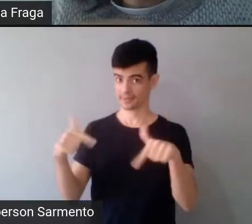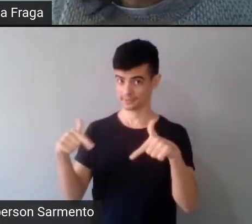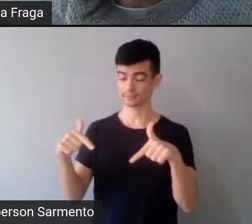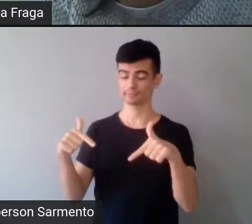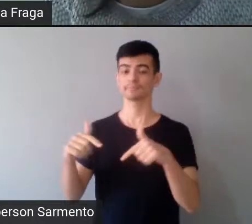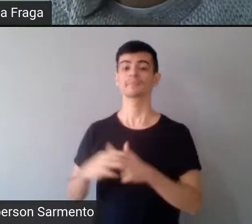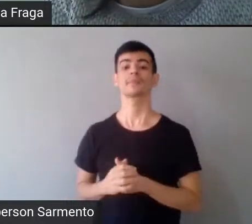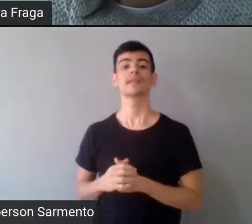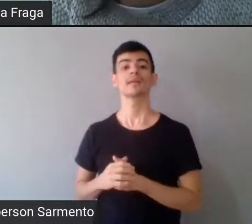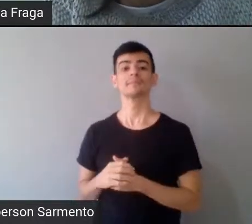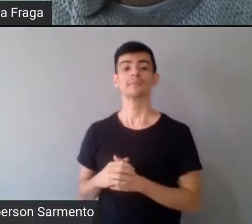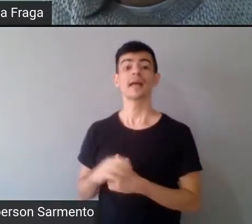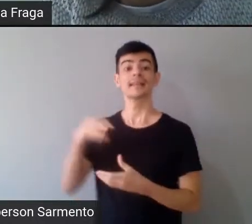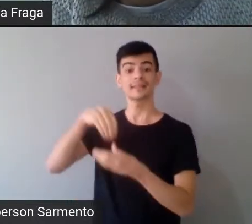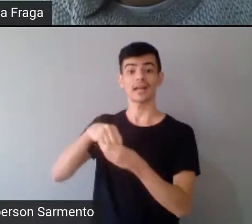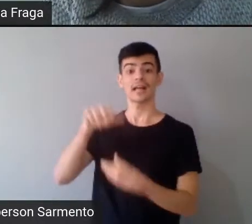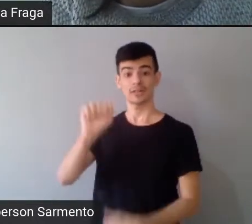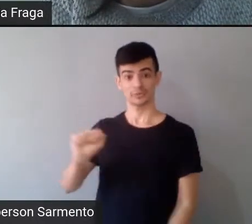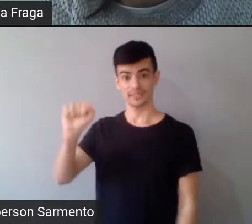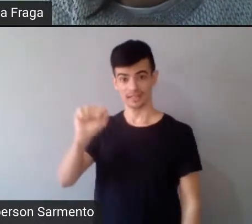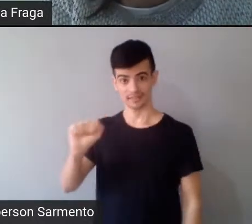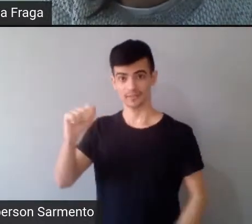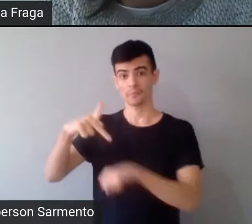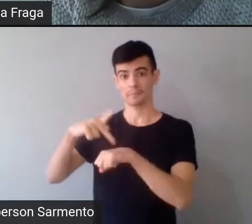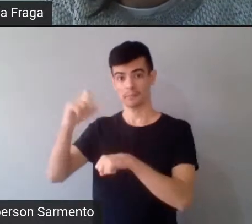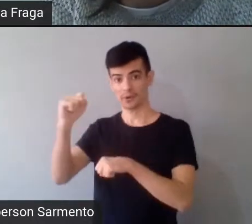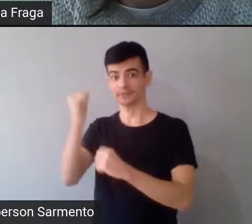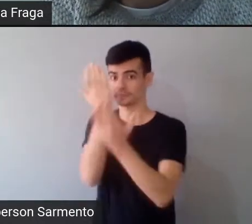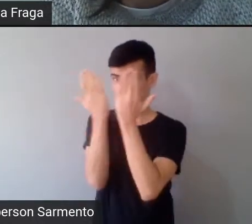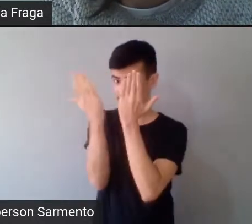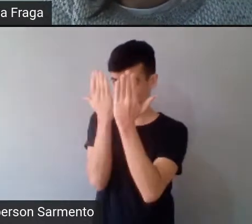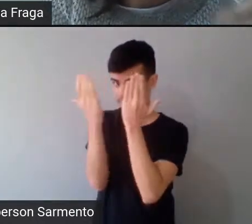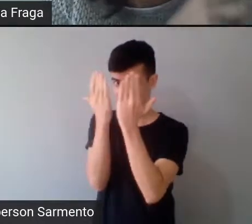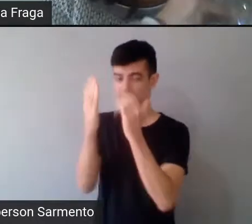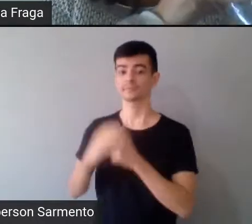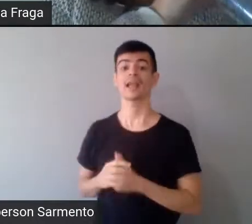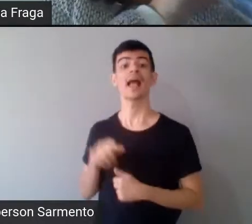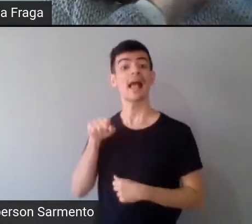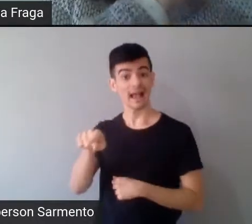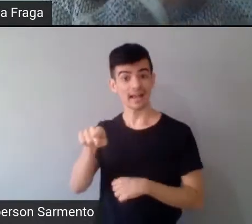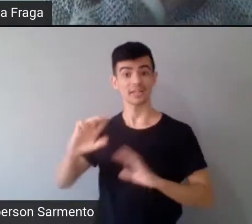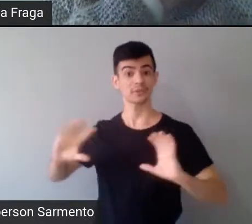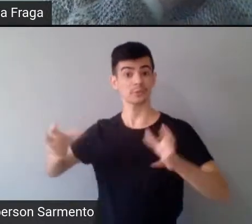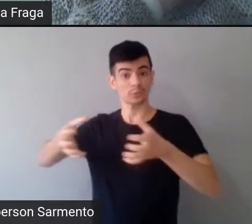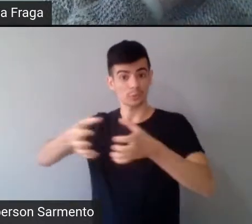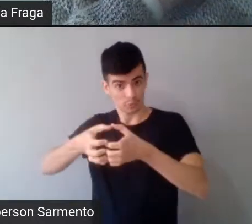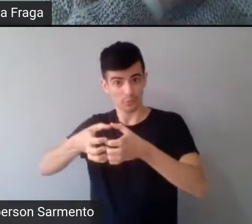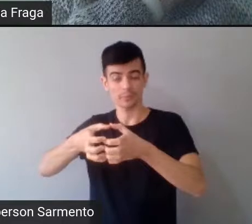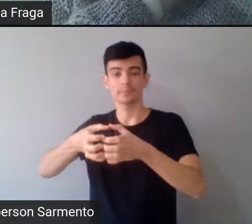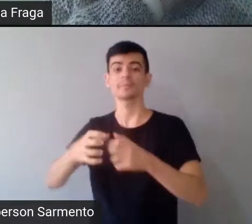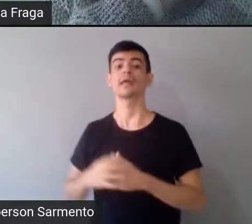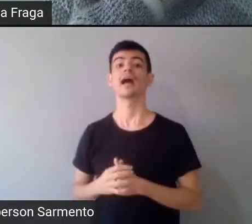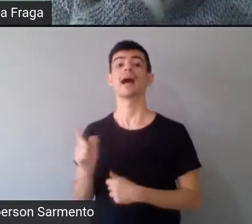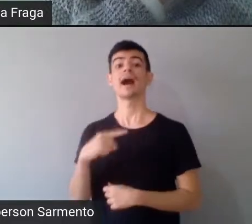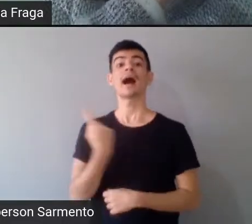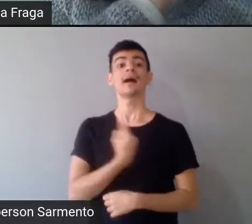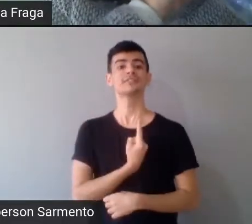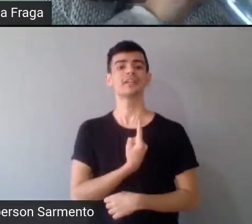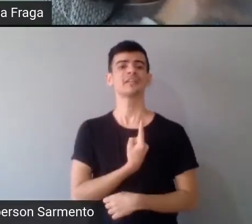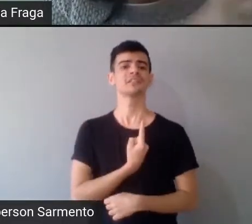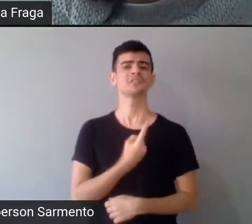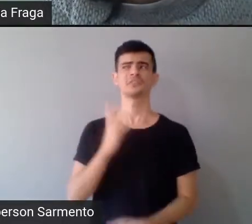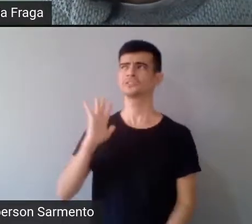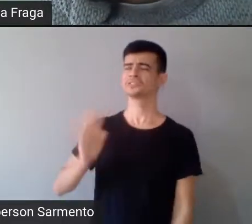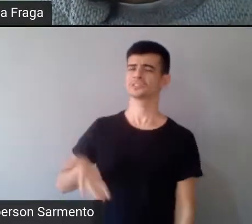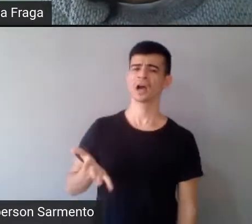e que, juntamente com esse coletivo, nós estamos há 20